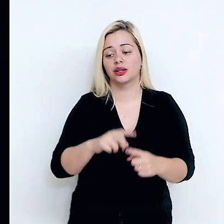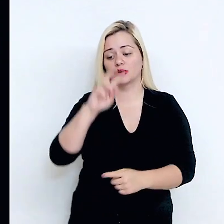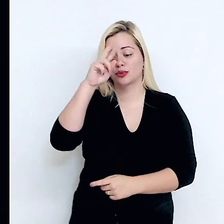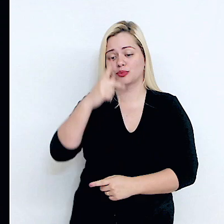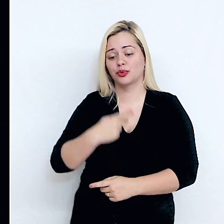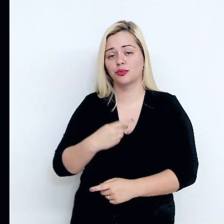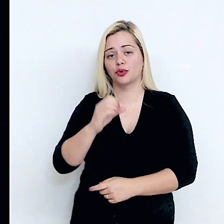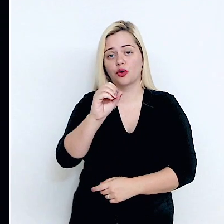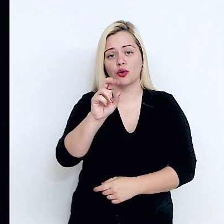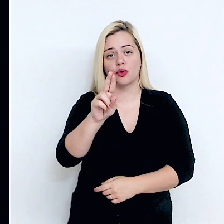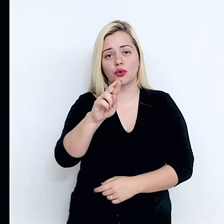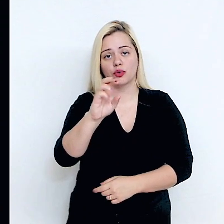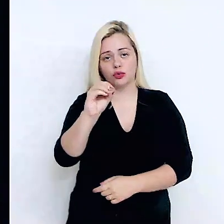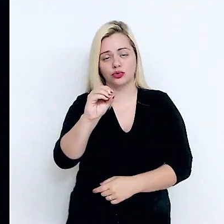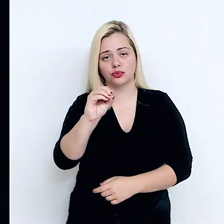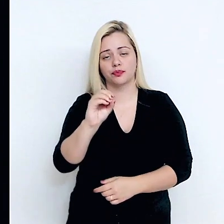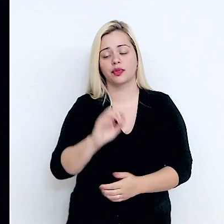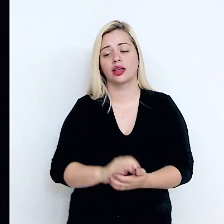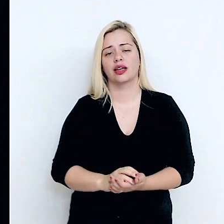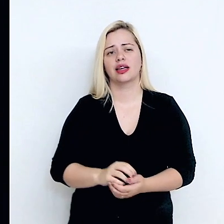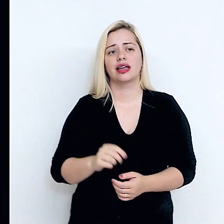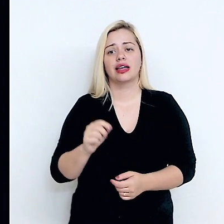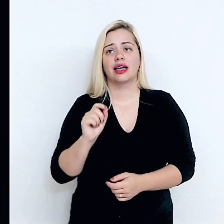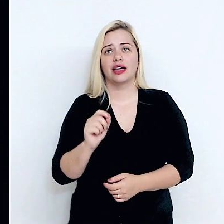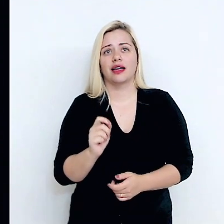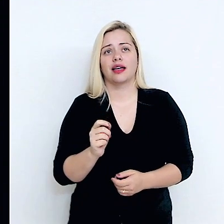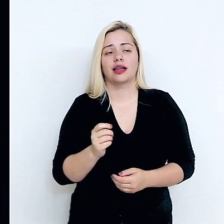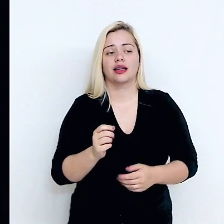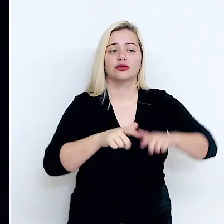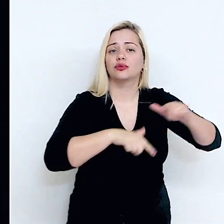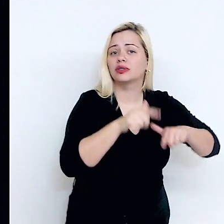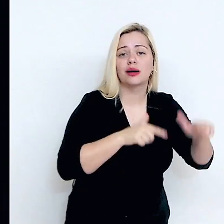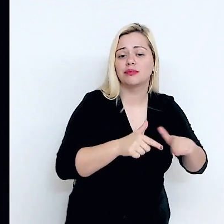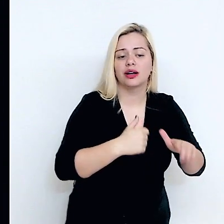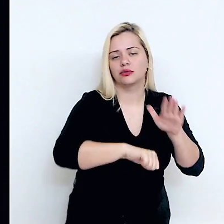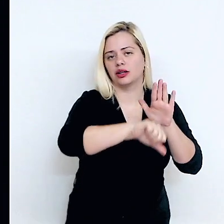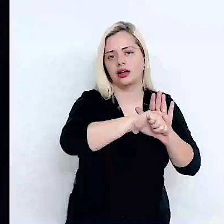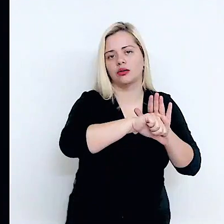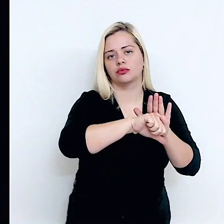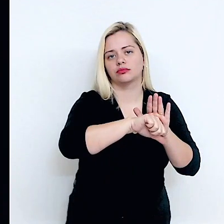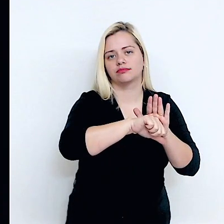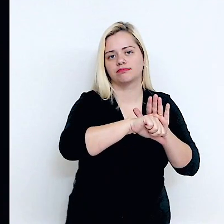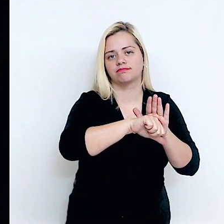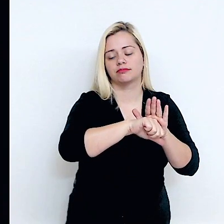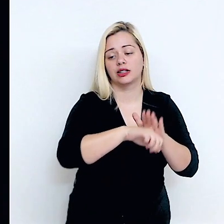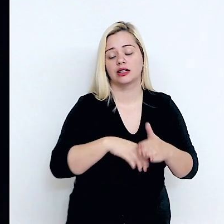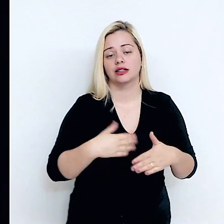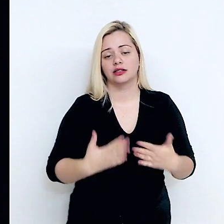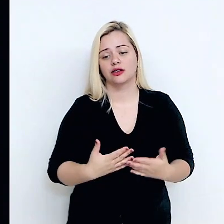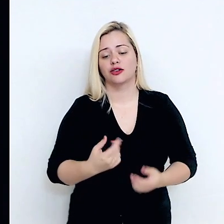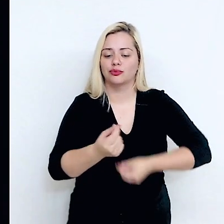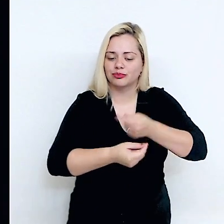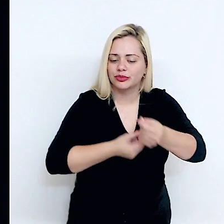o meio, ele é a atividade ilegal e ele é a reserva de